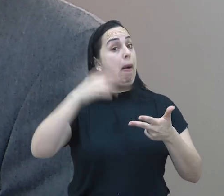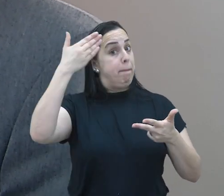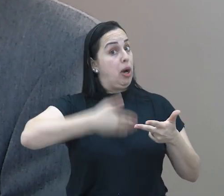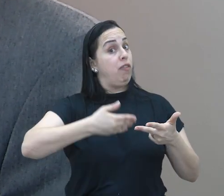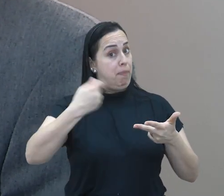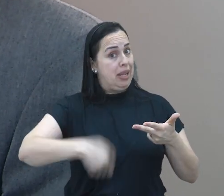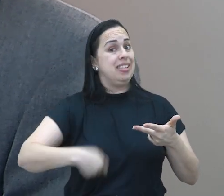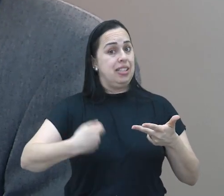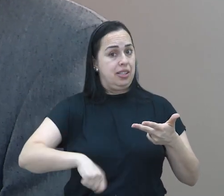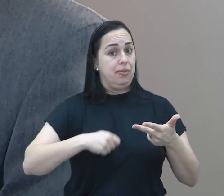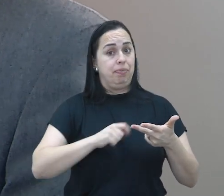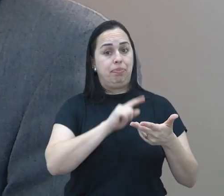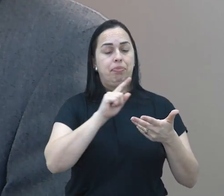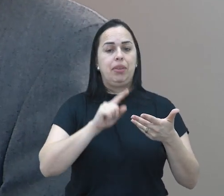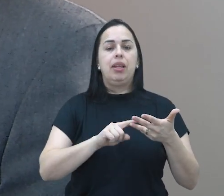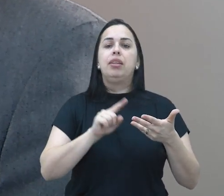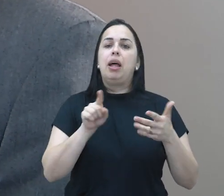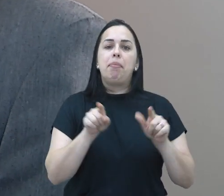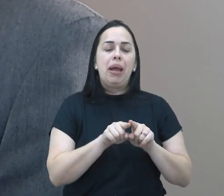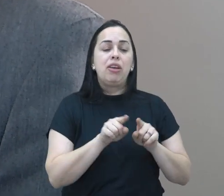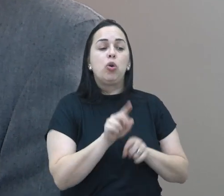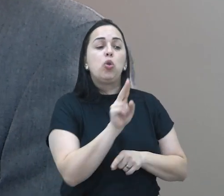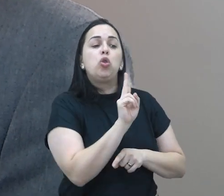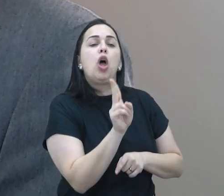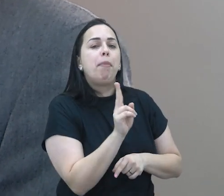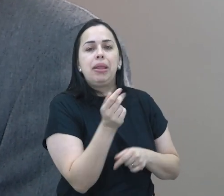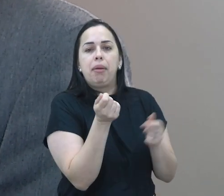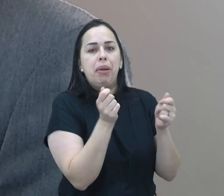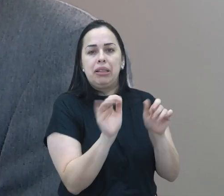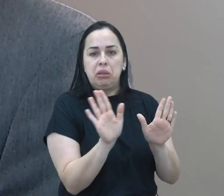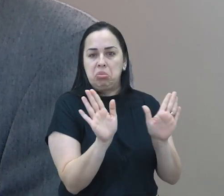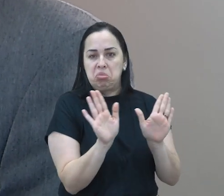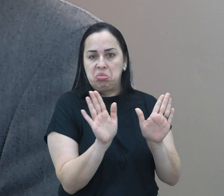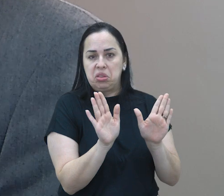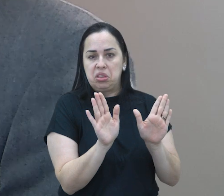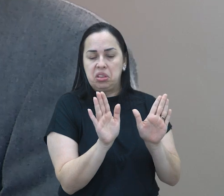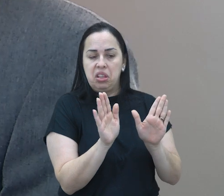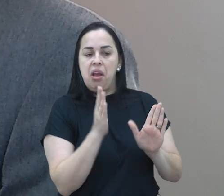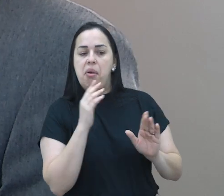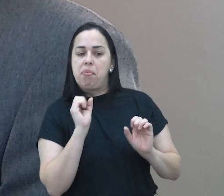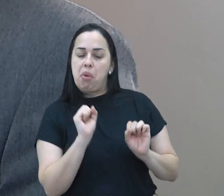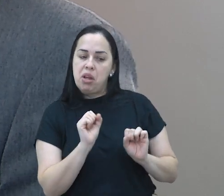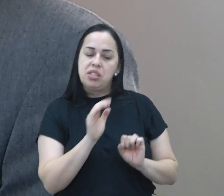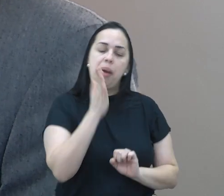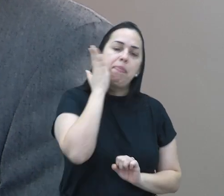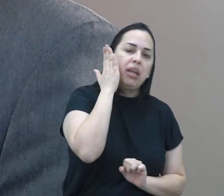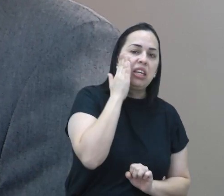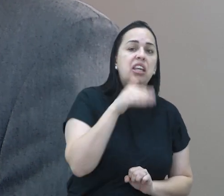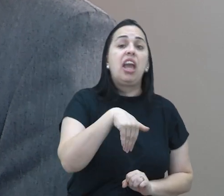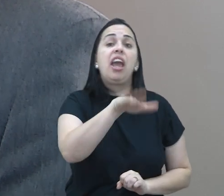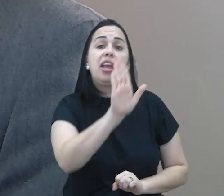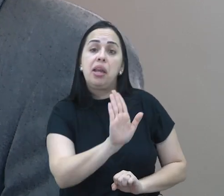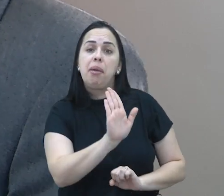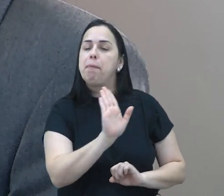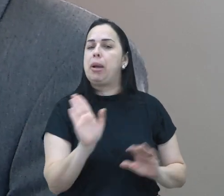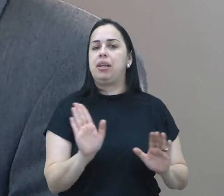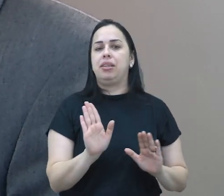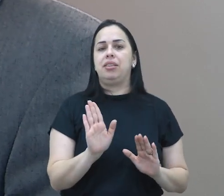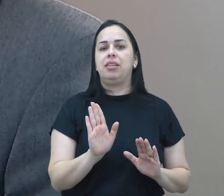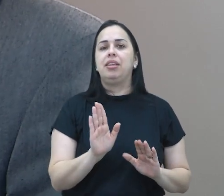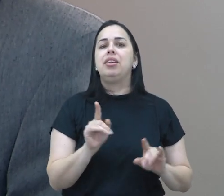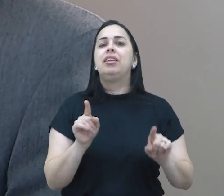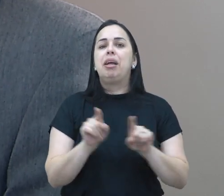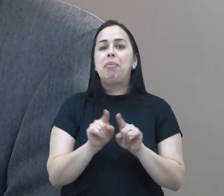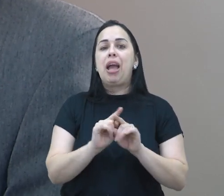prova da irregularidade, isso é obrigado. É garantido a ela o sigilo, ela pode permitir ser identificada